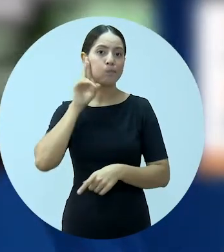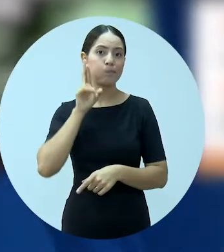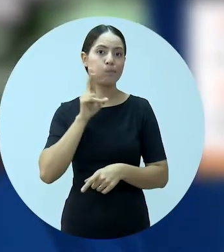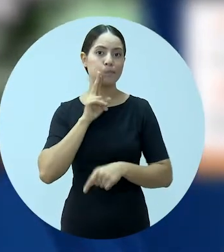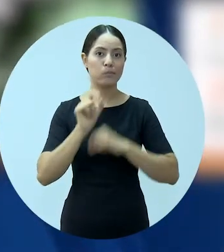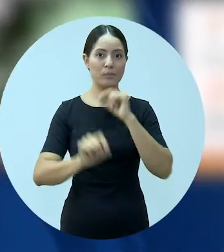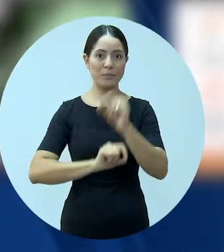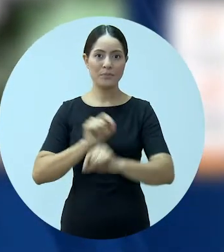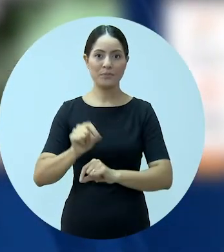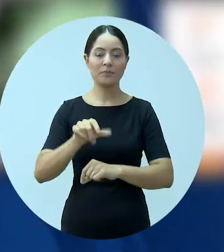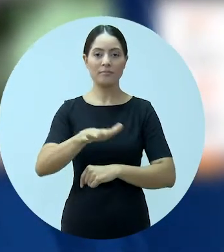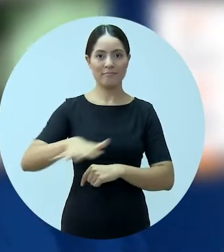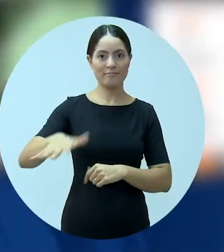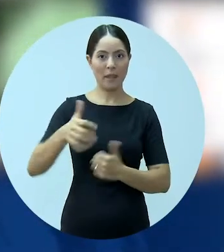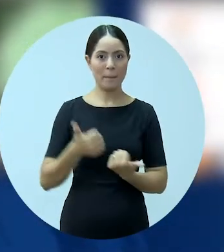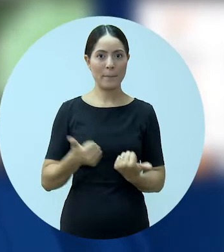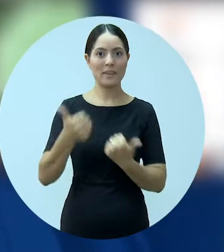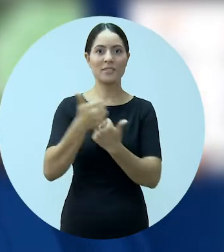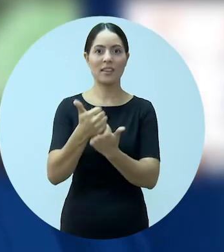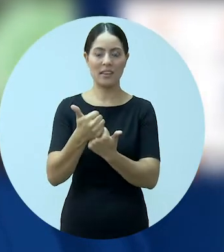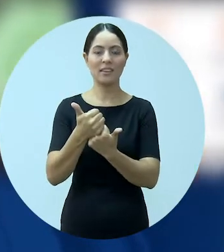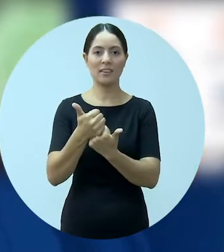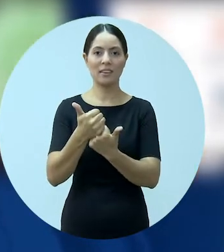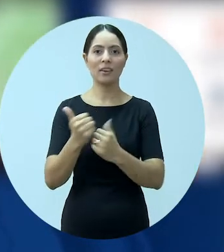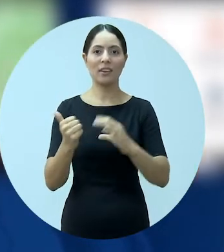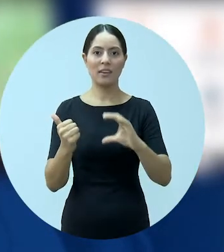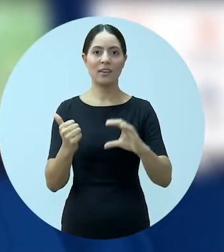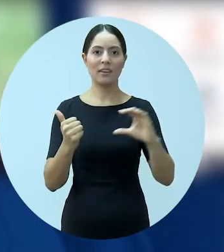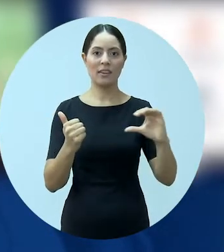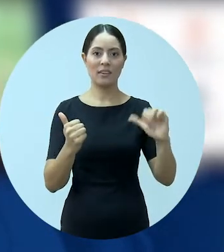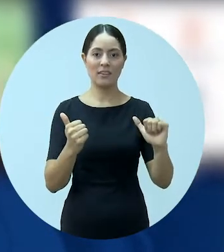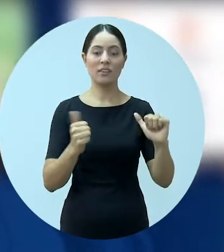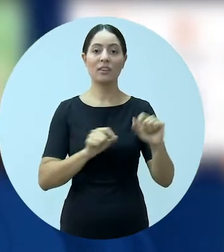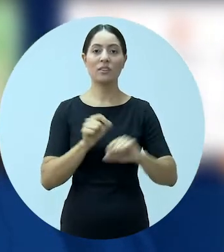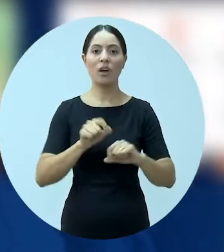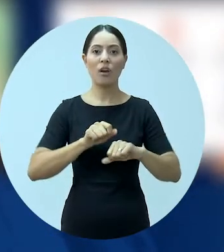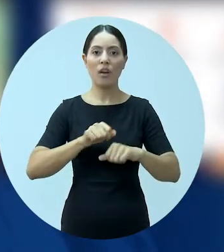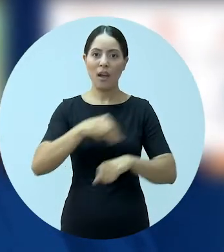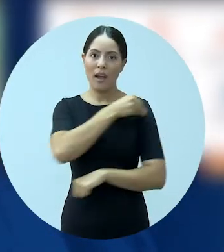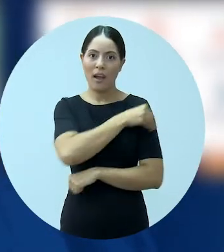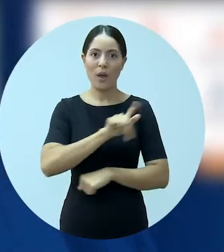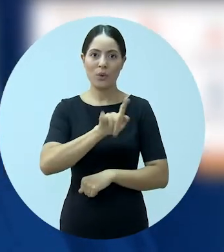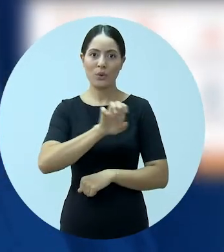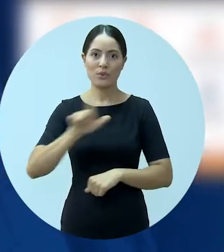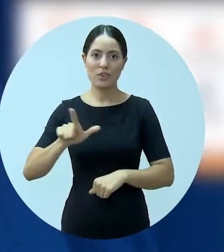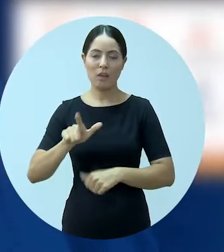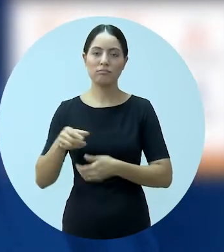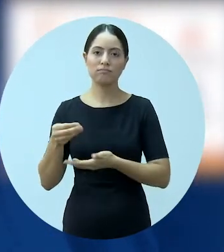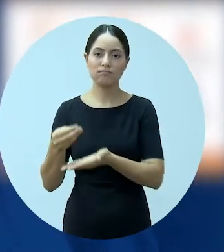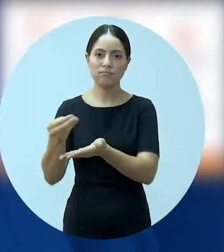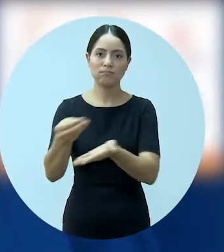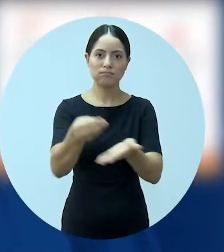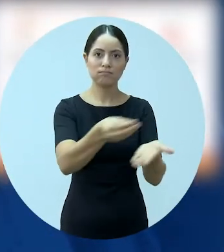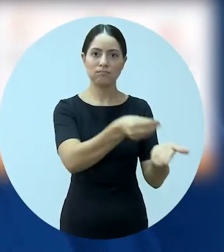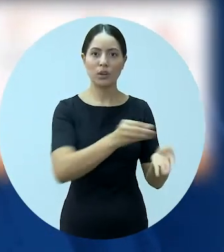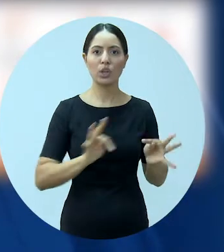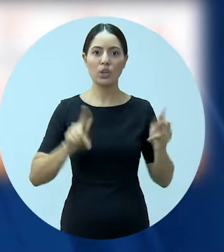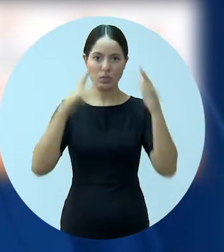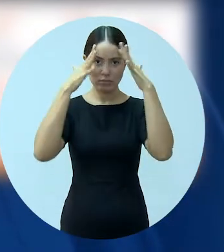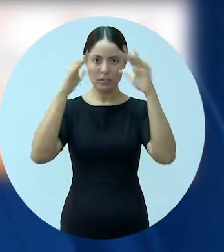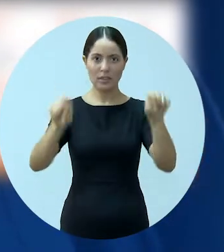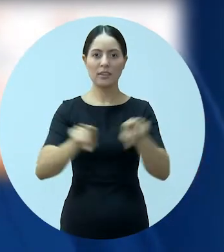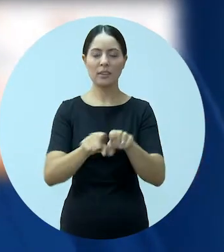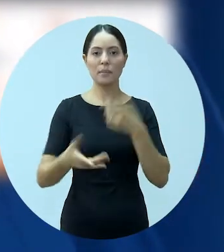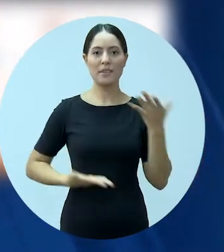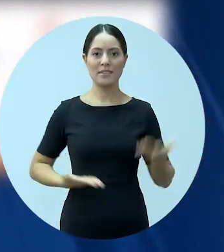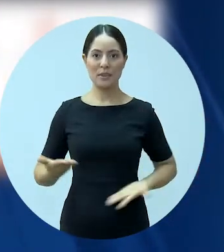além da campanha de prevenção nas redes sociais, a seccional, em parceria com a Caixa de Assistência do Estado, distribuiu álcool em gel nos fóruns,